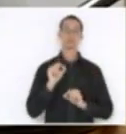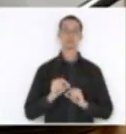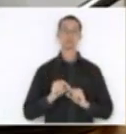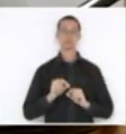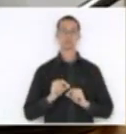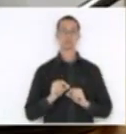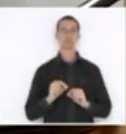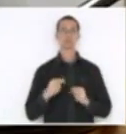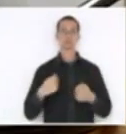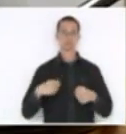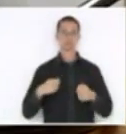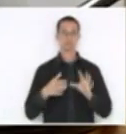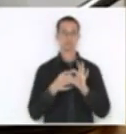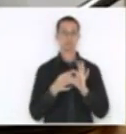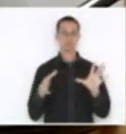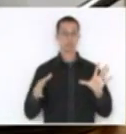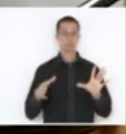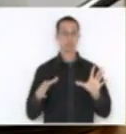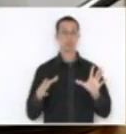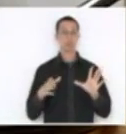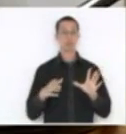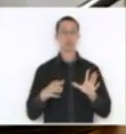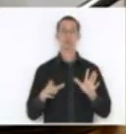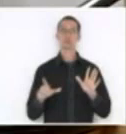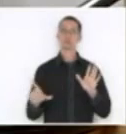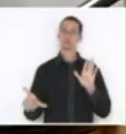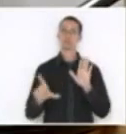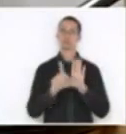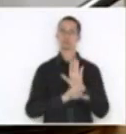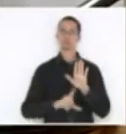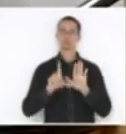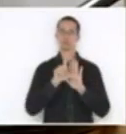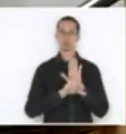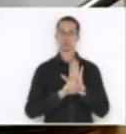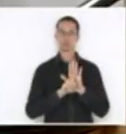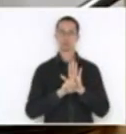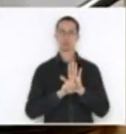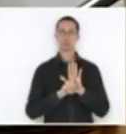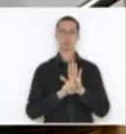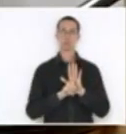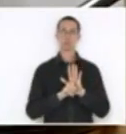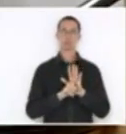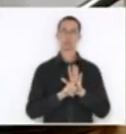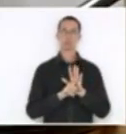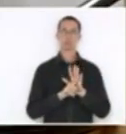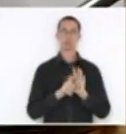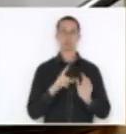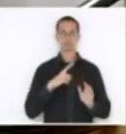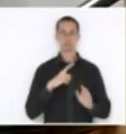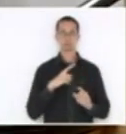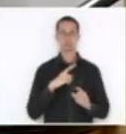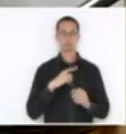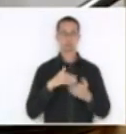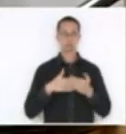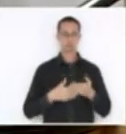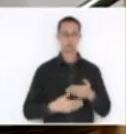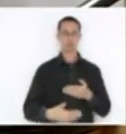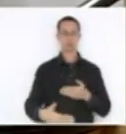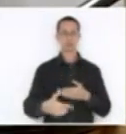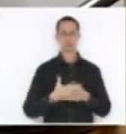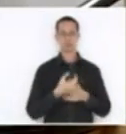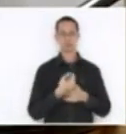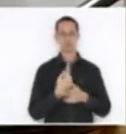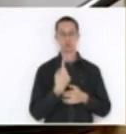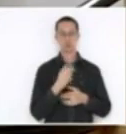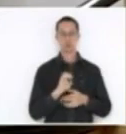dar legalidade, porque quando ela repristina, diz que os efeitos são a partir de 2015, mas o